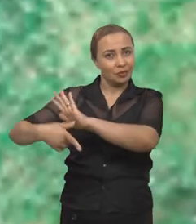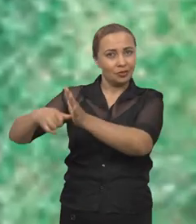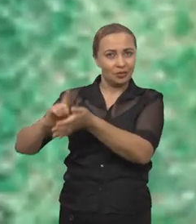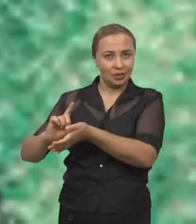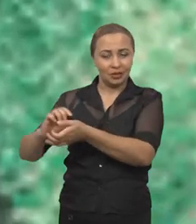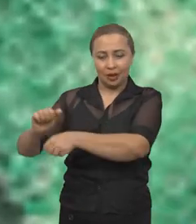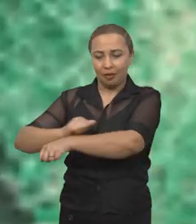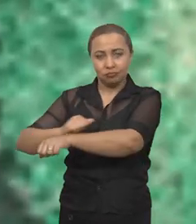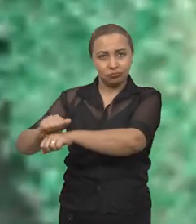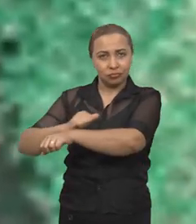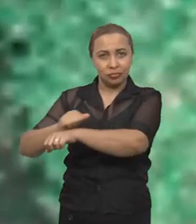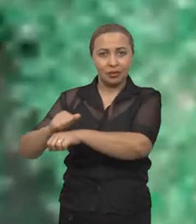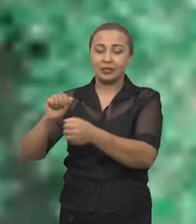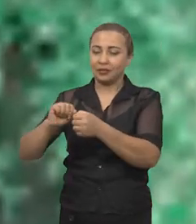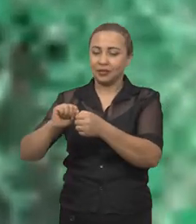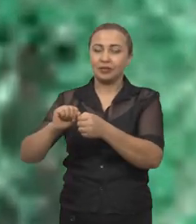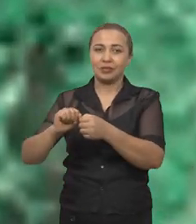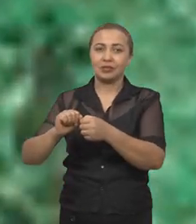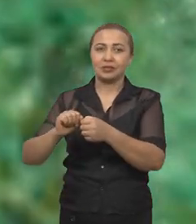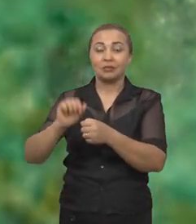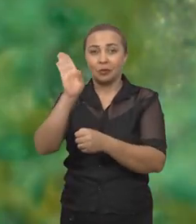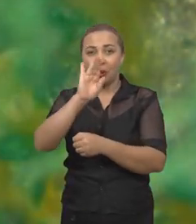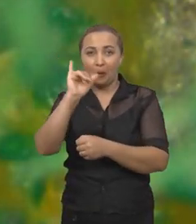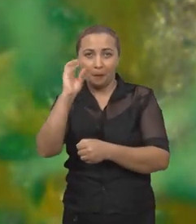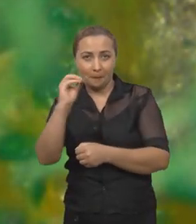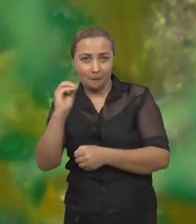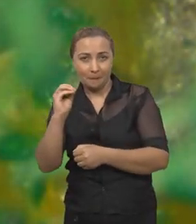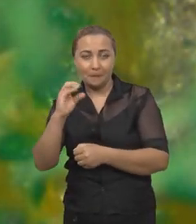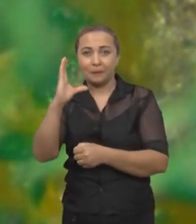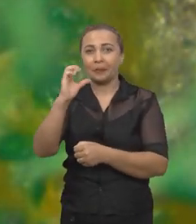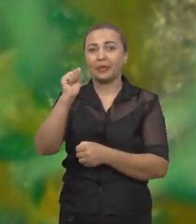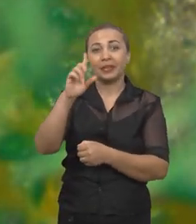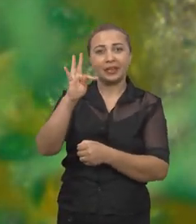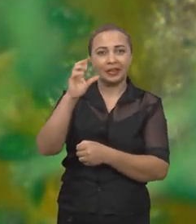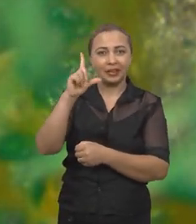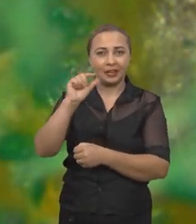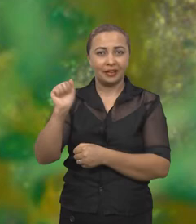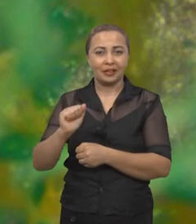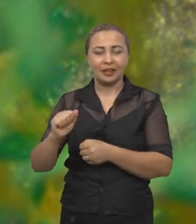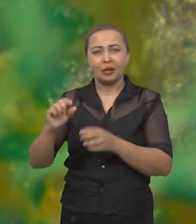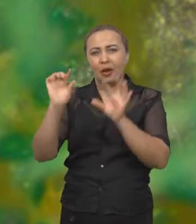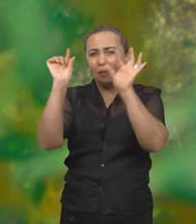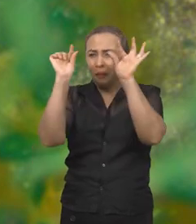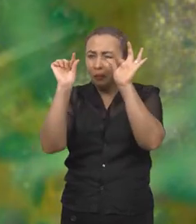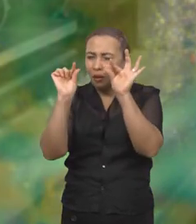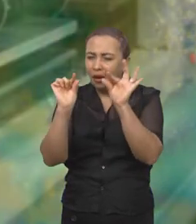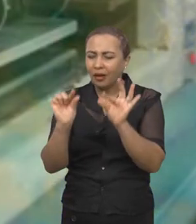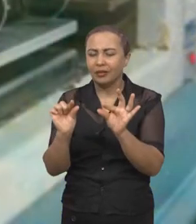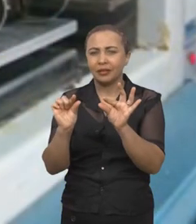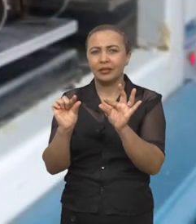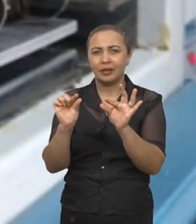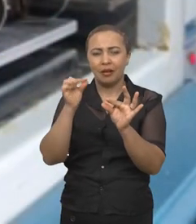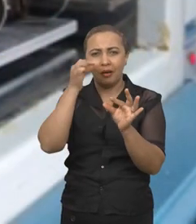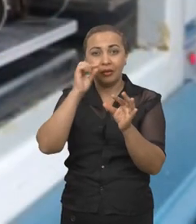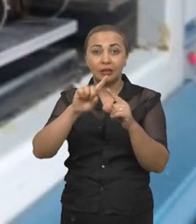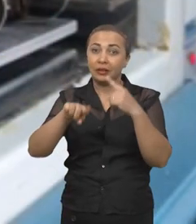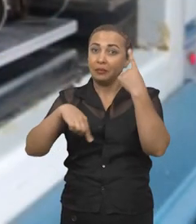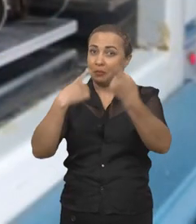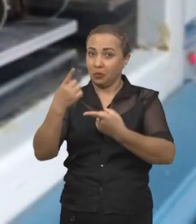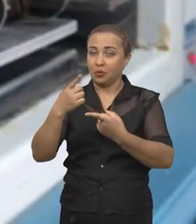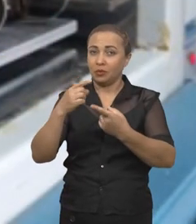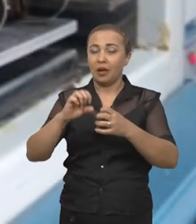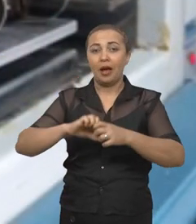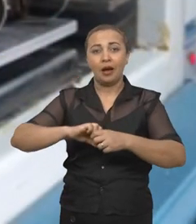anteriormente, que vai produzir o biocatalizador em mini-reatores, né, que futuramente vão ser projetados para